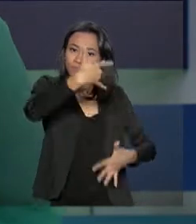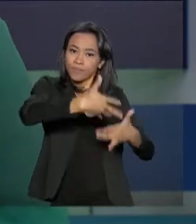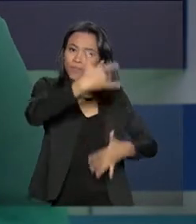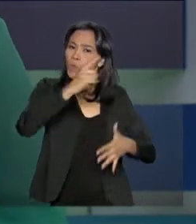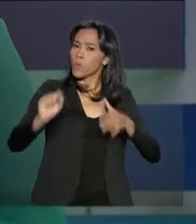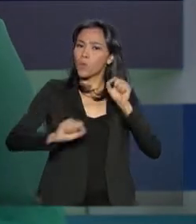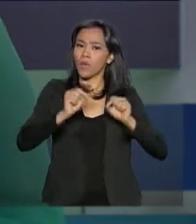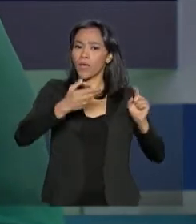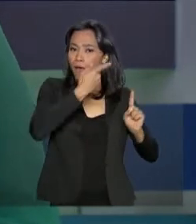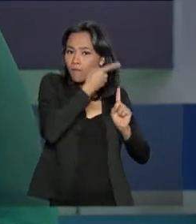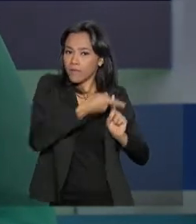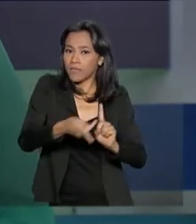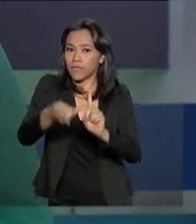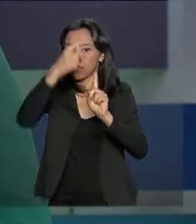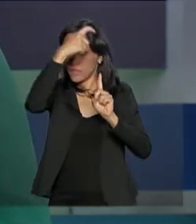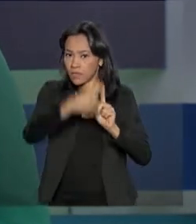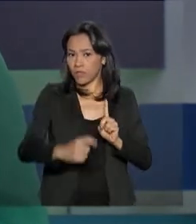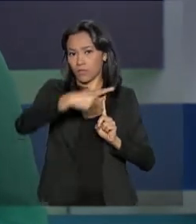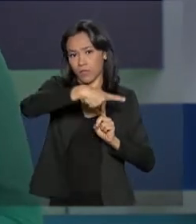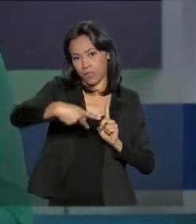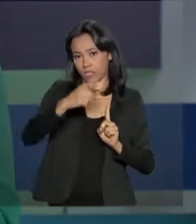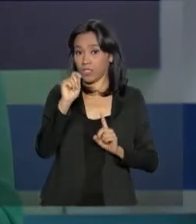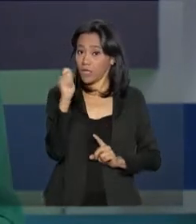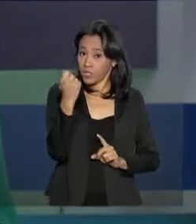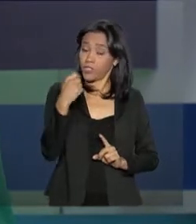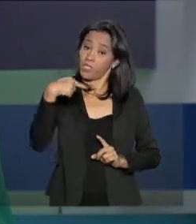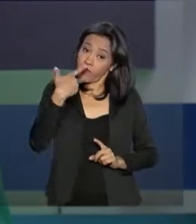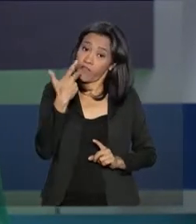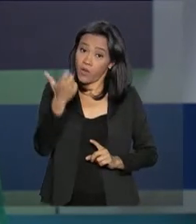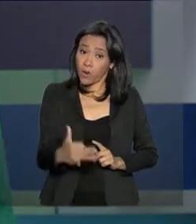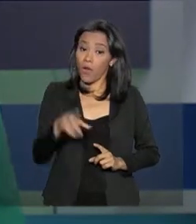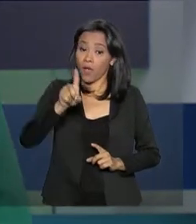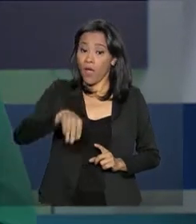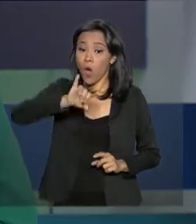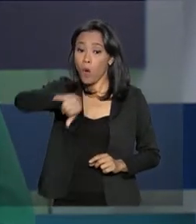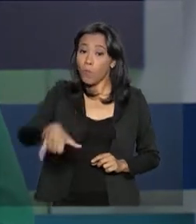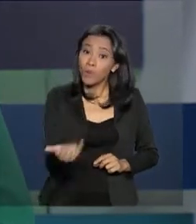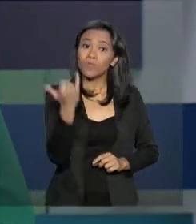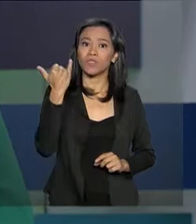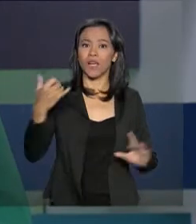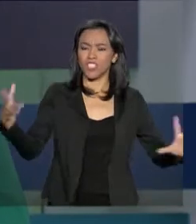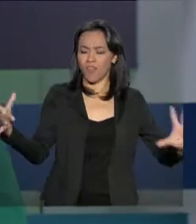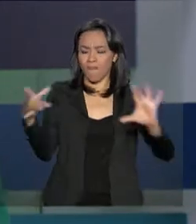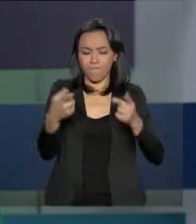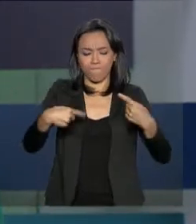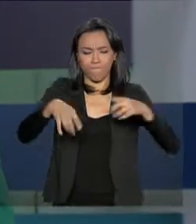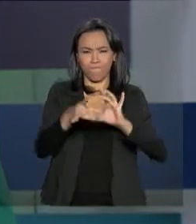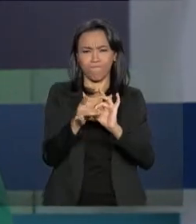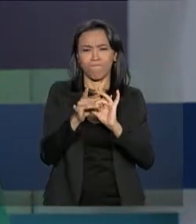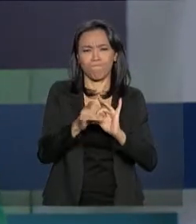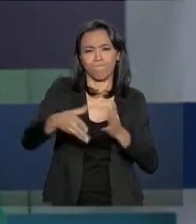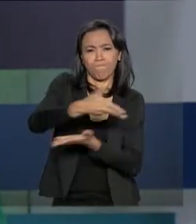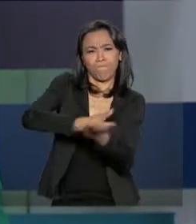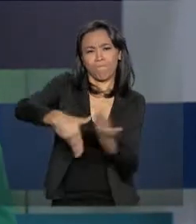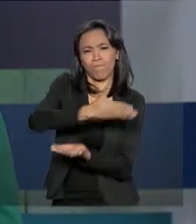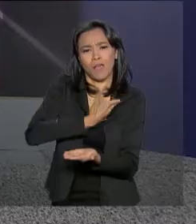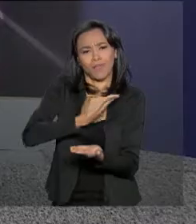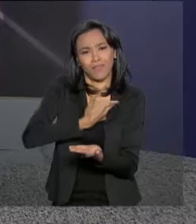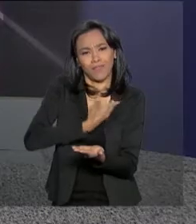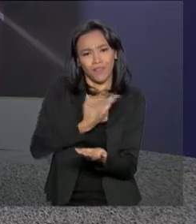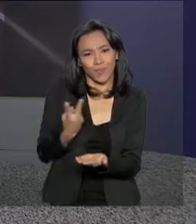do presidente argentino. E disse que esta será uma grande oportunidade de reforçar os laços de amizade entre os dois países.